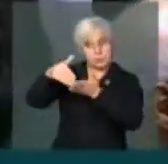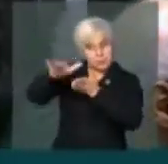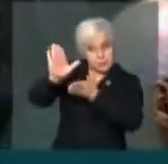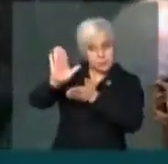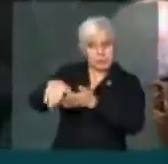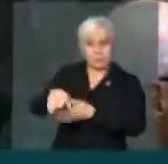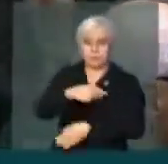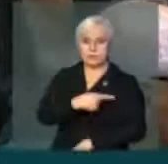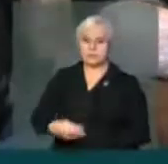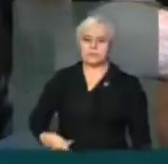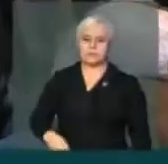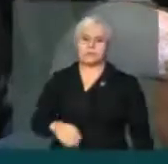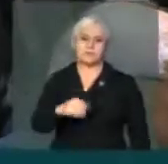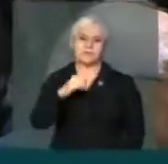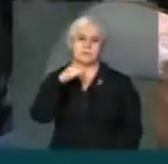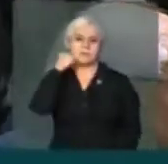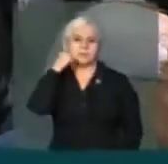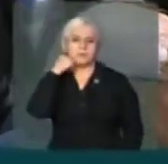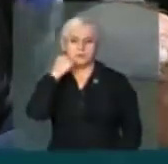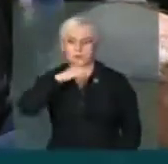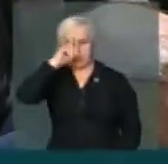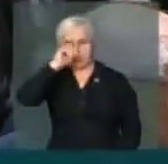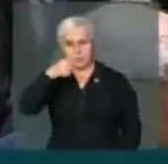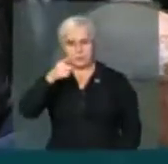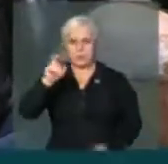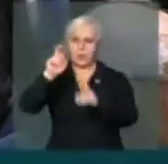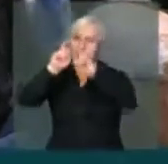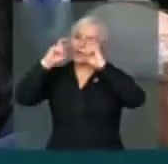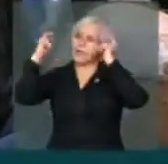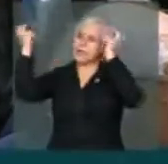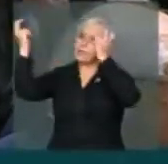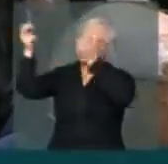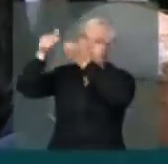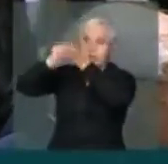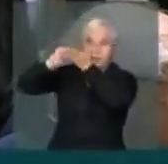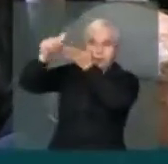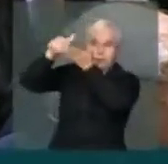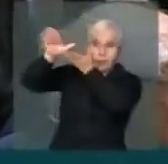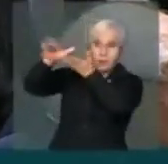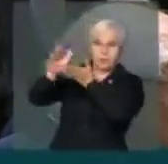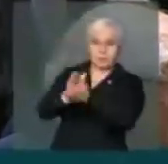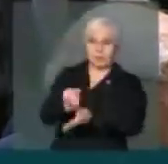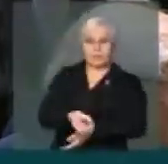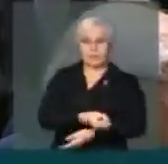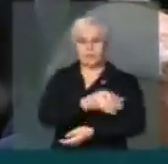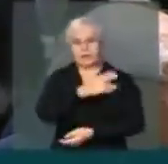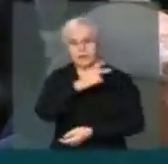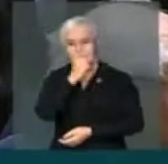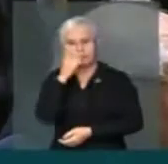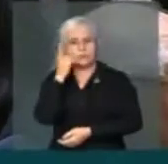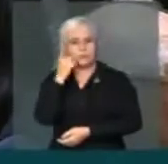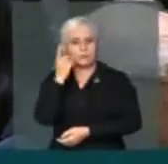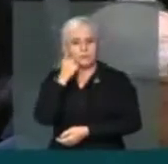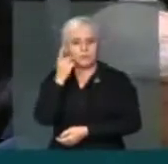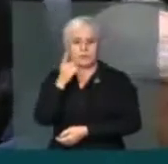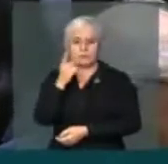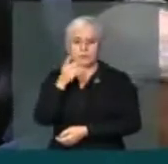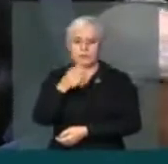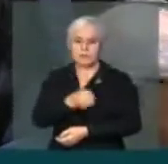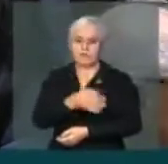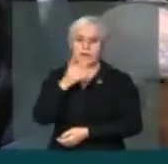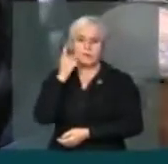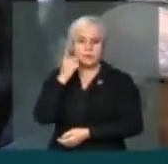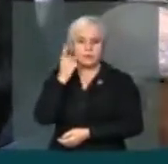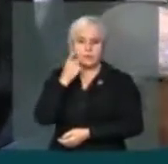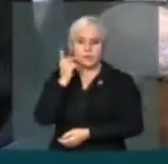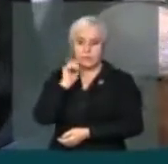o presidente do Senado deu a ordem de evacuação das galerias e vários deputados que pagaram essa claque estão ali em cima tentando impedir o papel